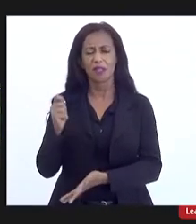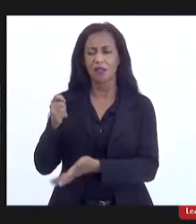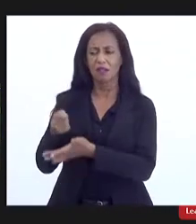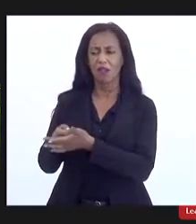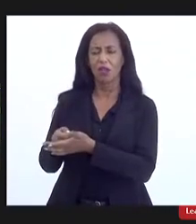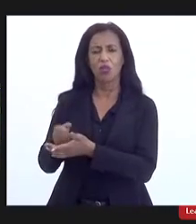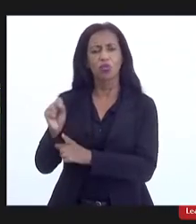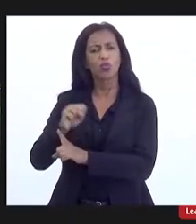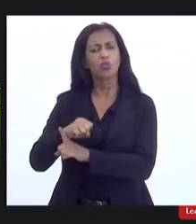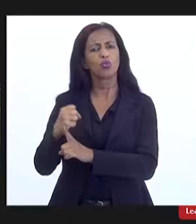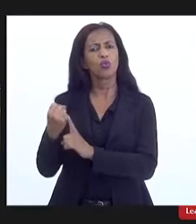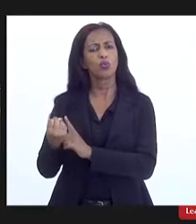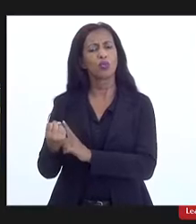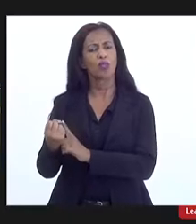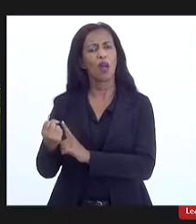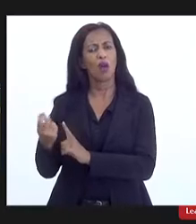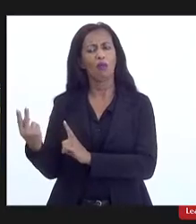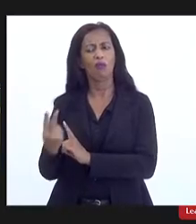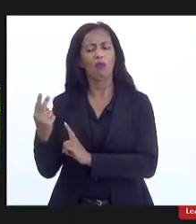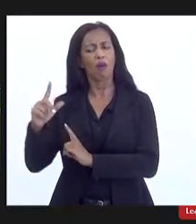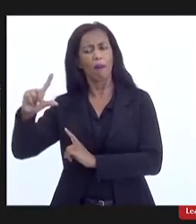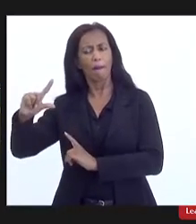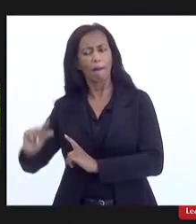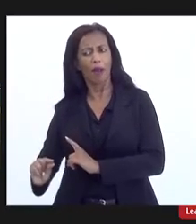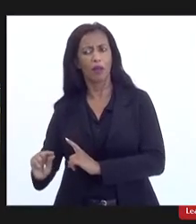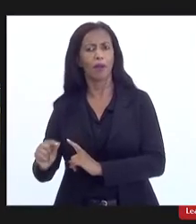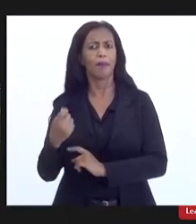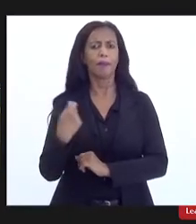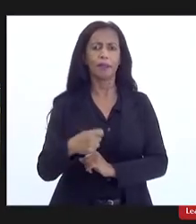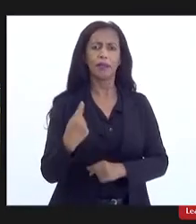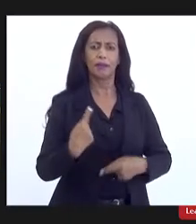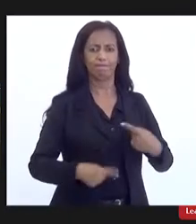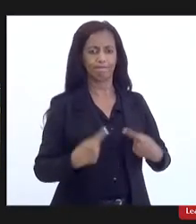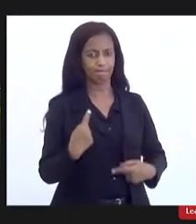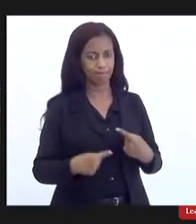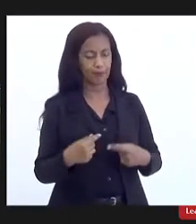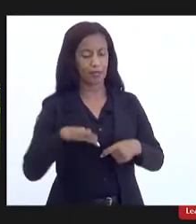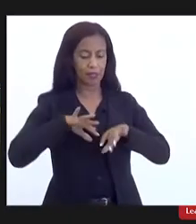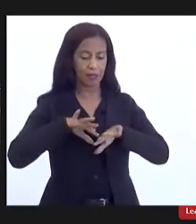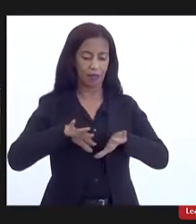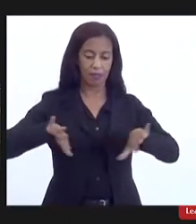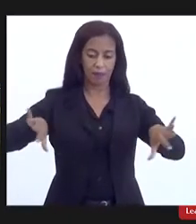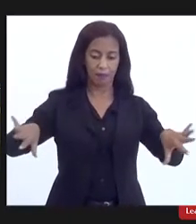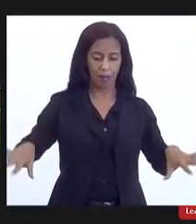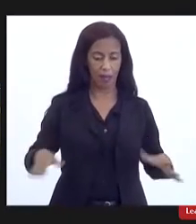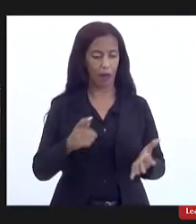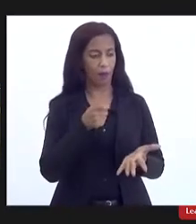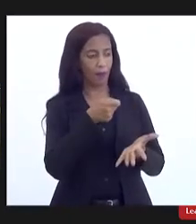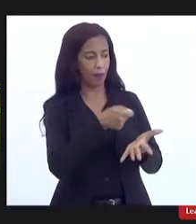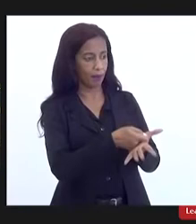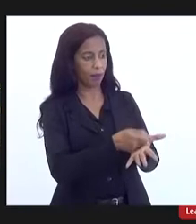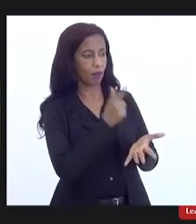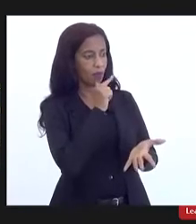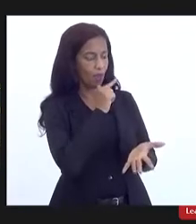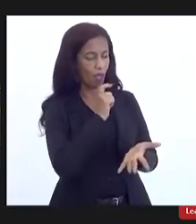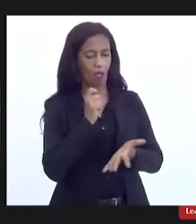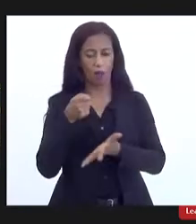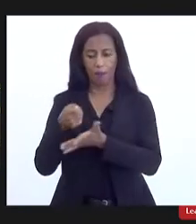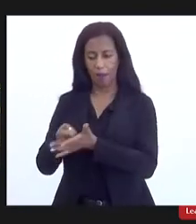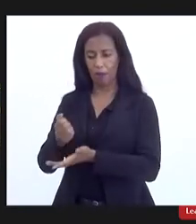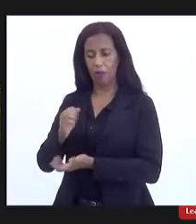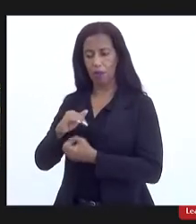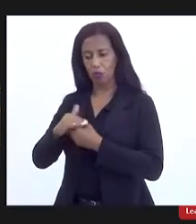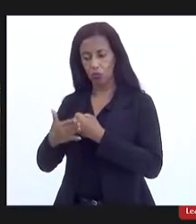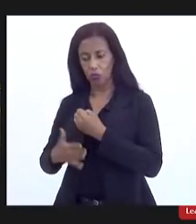Então, são questões que a gente tem que debater se vai ser separado o pagamento da água do pagamento do